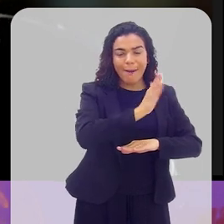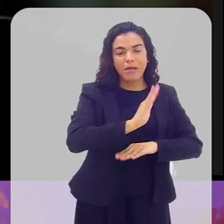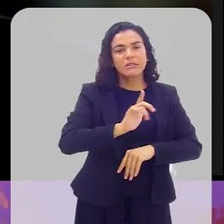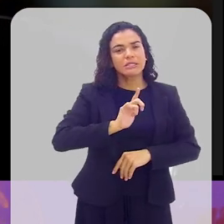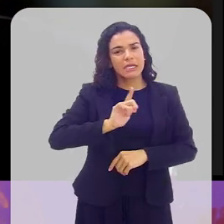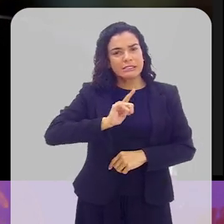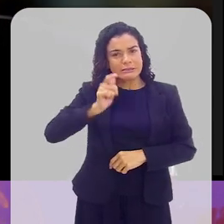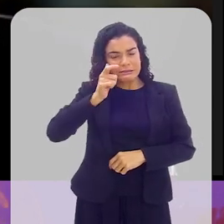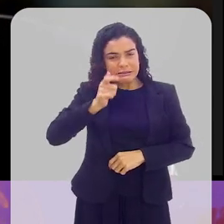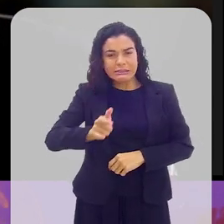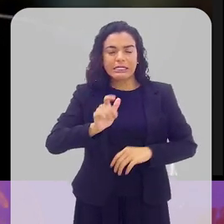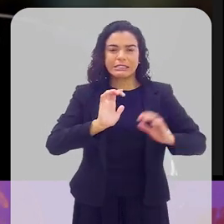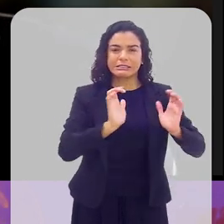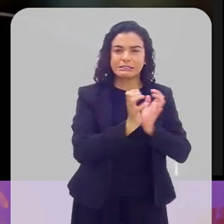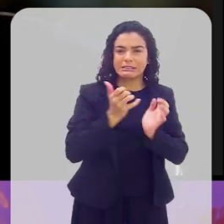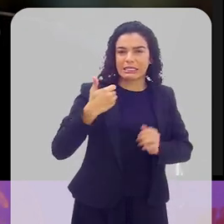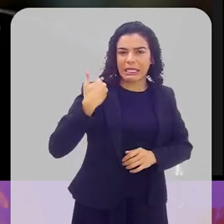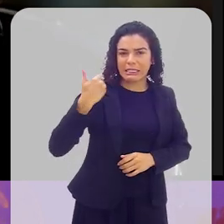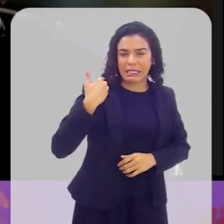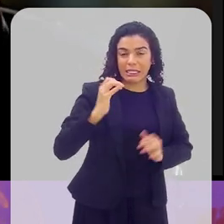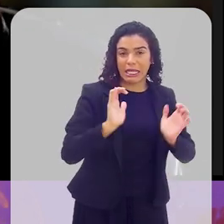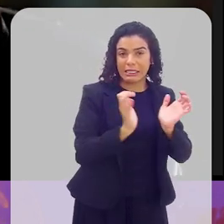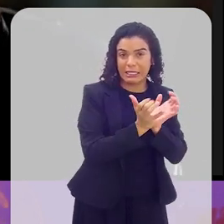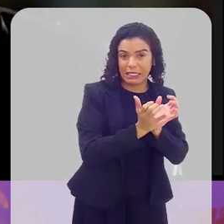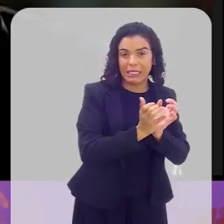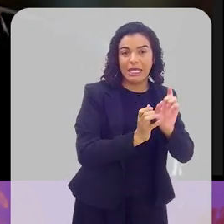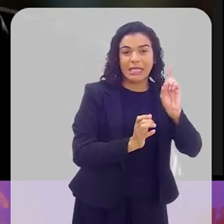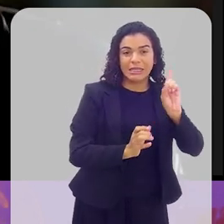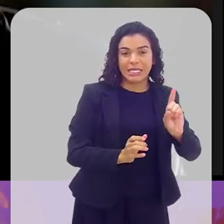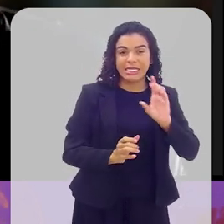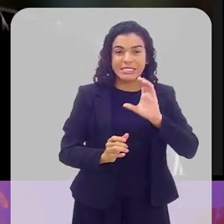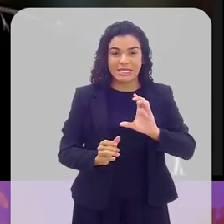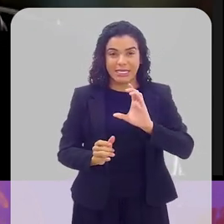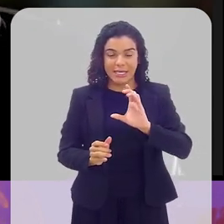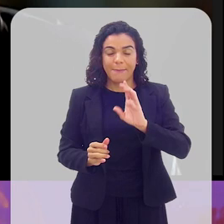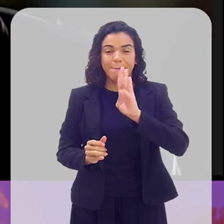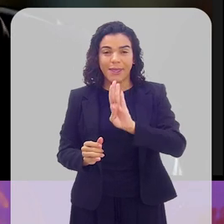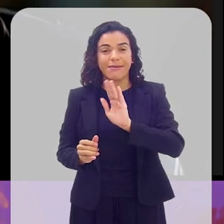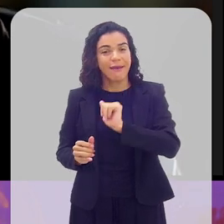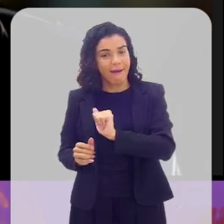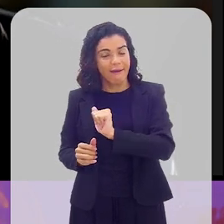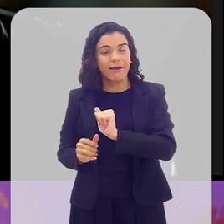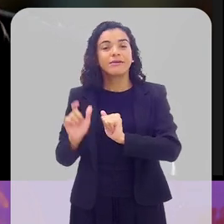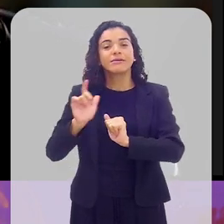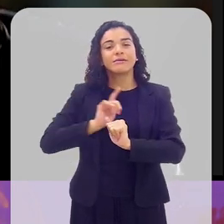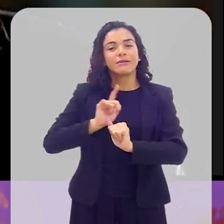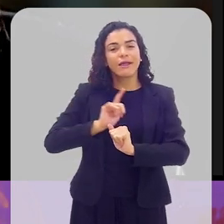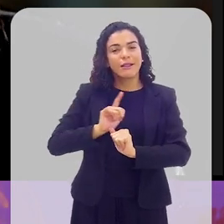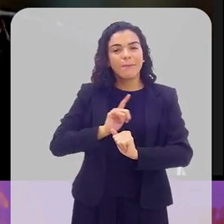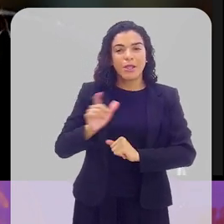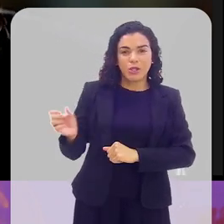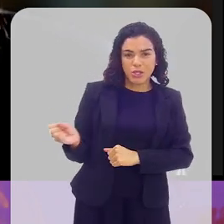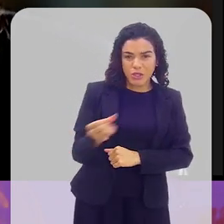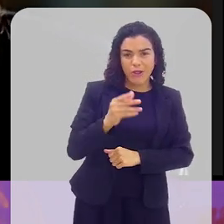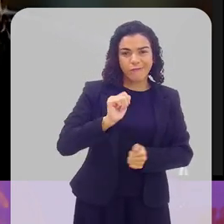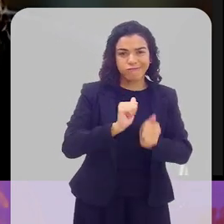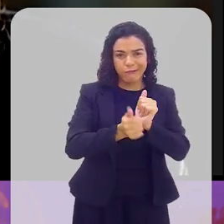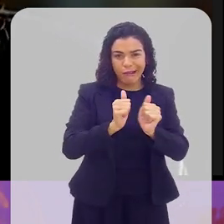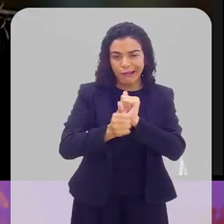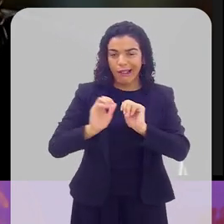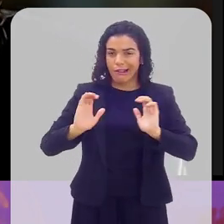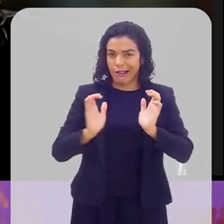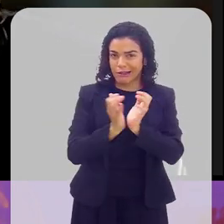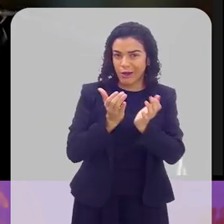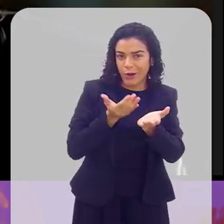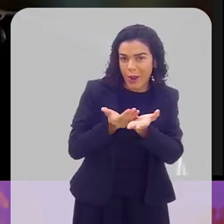então eles têm interesse sim de todas as categorias, a gente tem categorias D, C, B e A, então a gente tem recebido muitos novos atletas